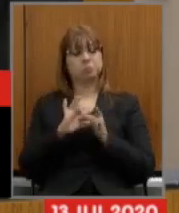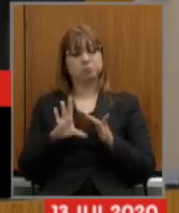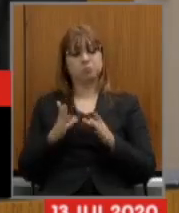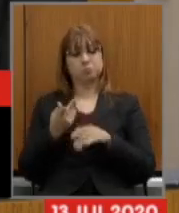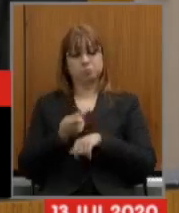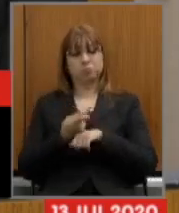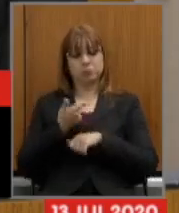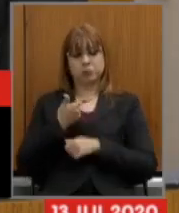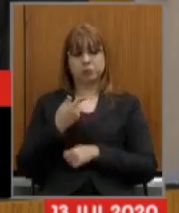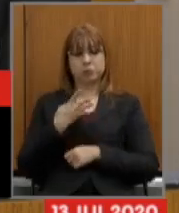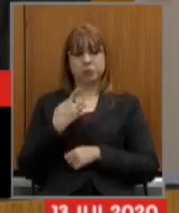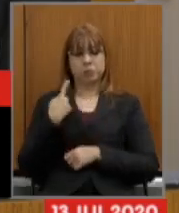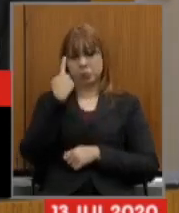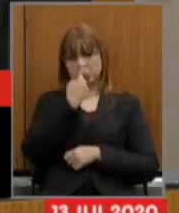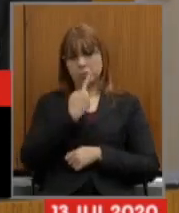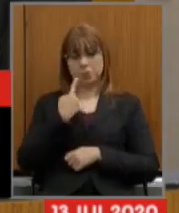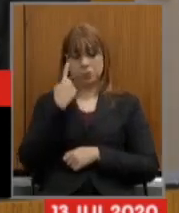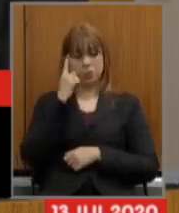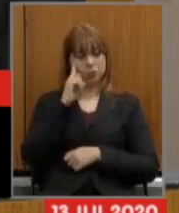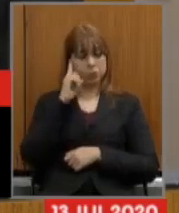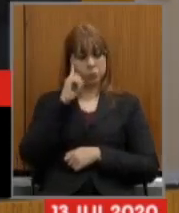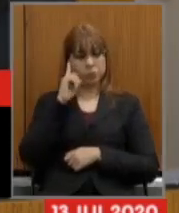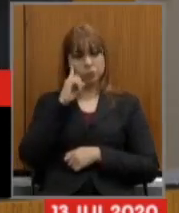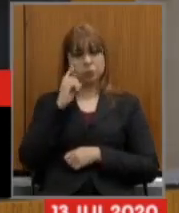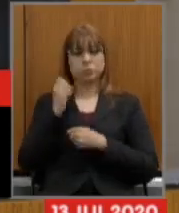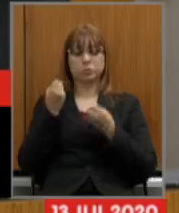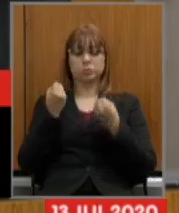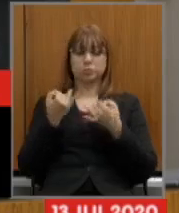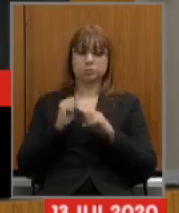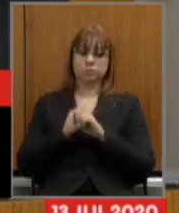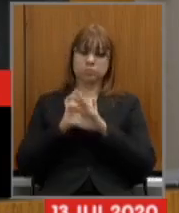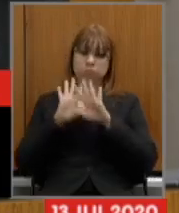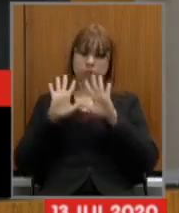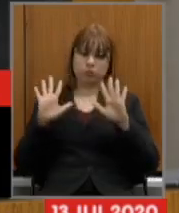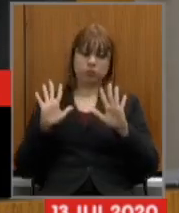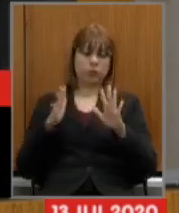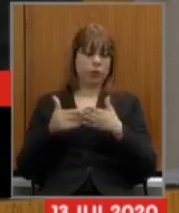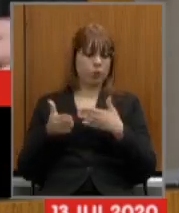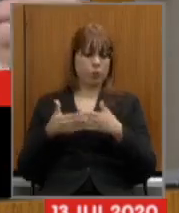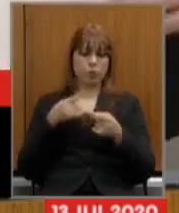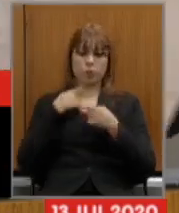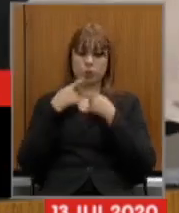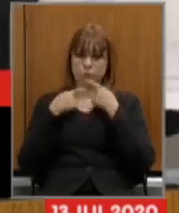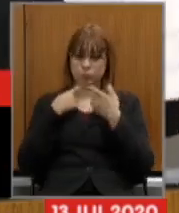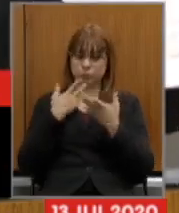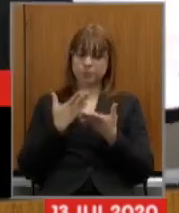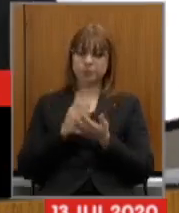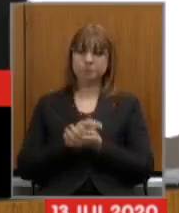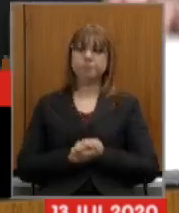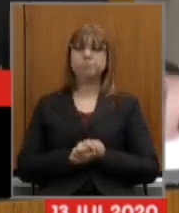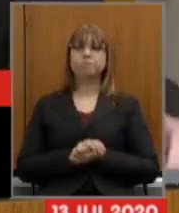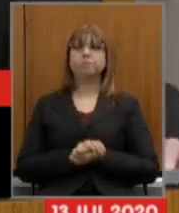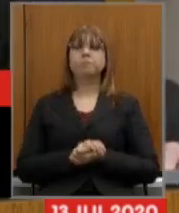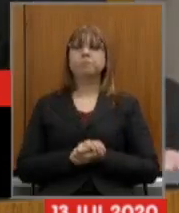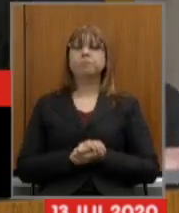horas por dia para esclarecer qualquer ponto com relação